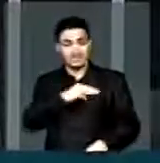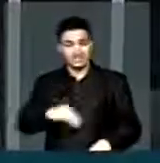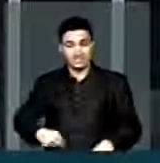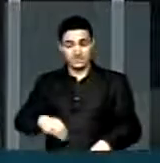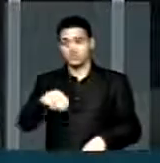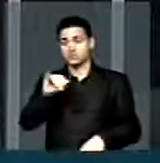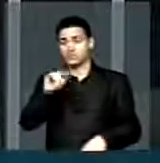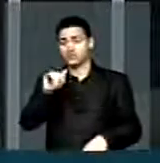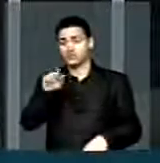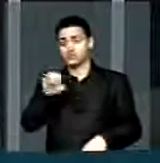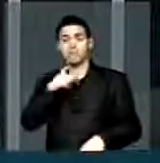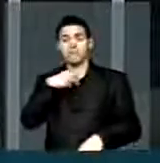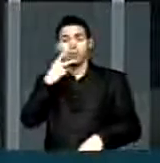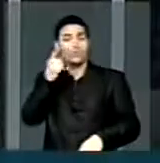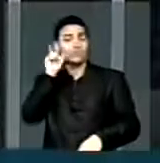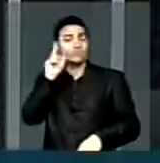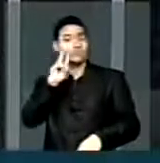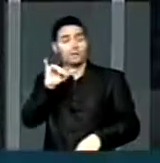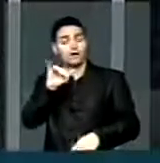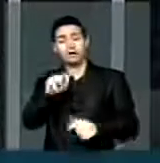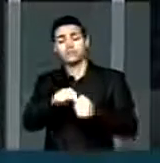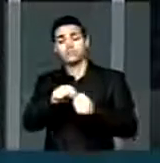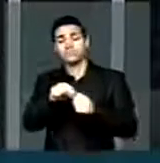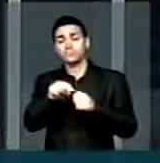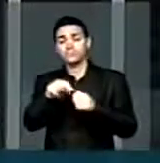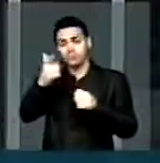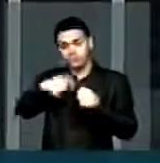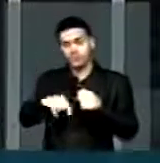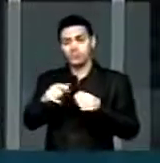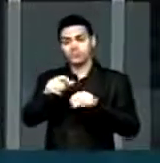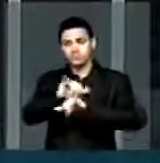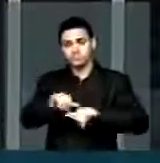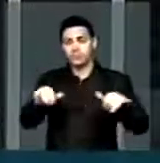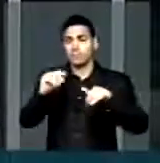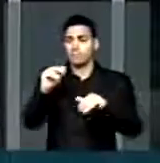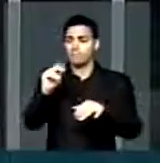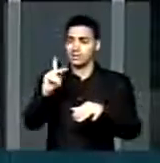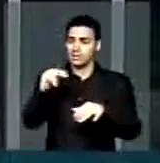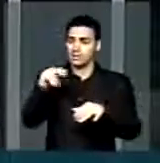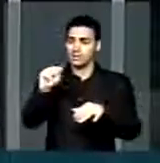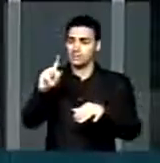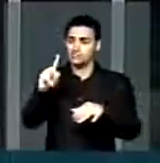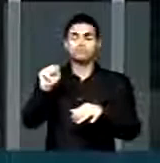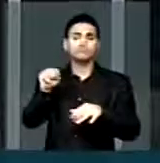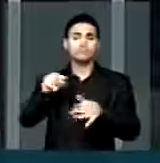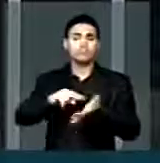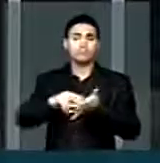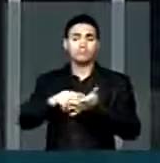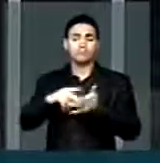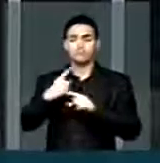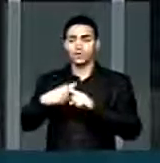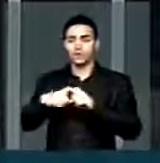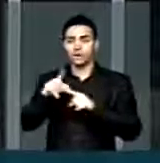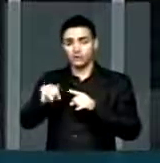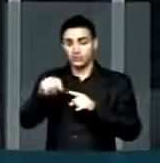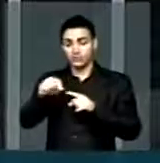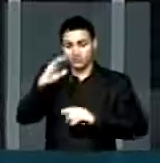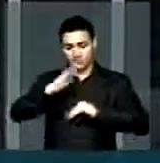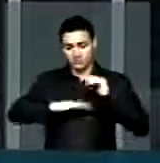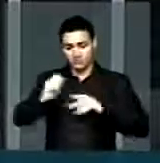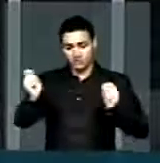ontem que vai voltar a divulgar os dados da PNAD. Isso é fruto, sobretudo, da